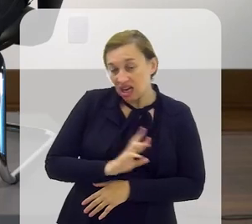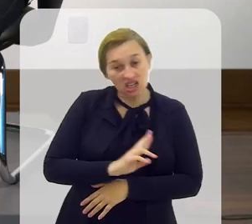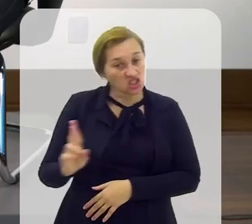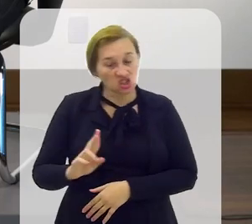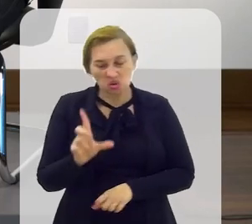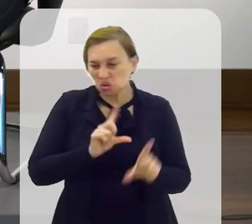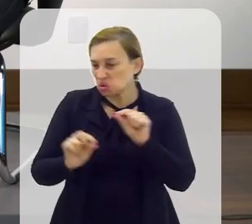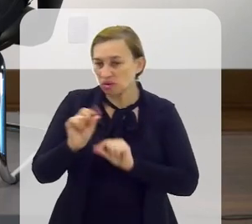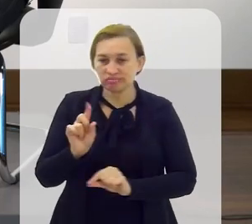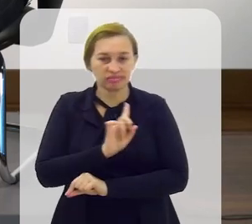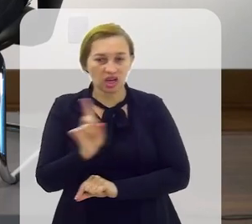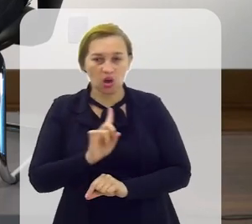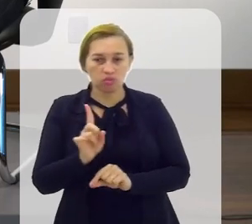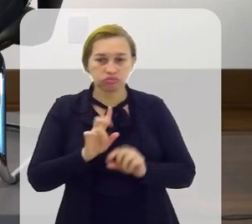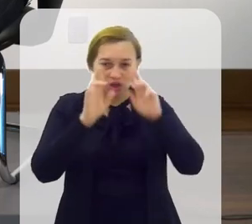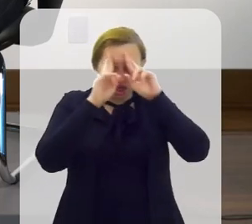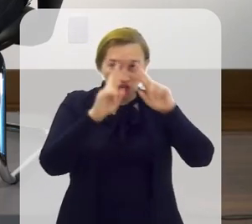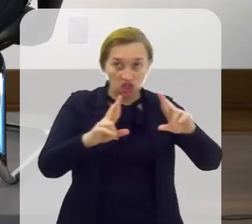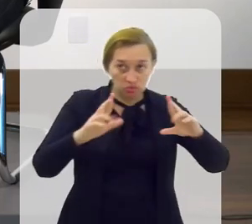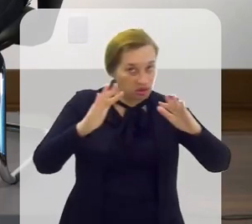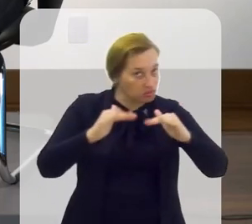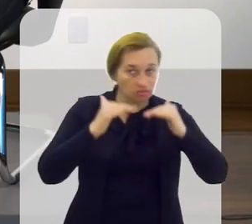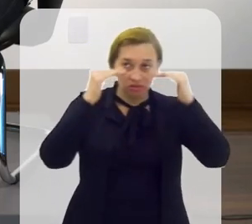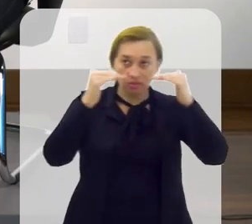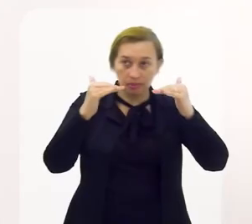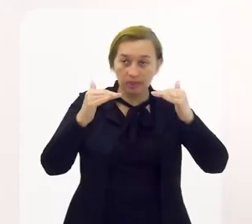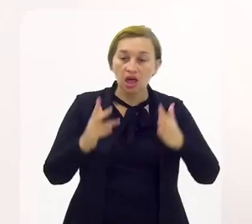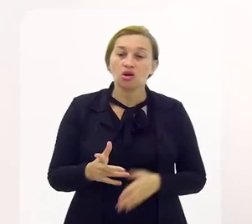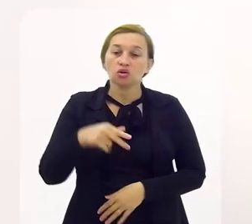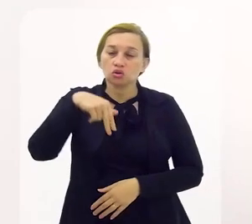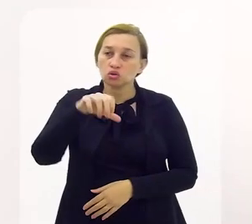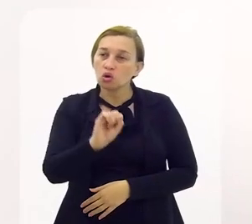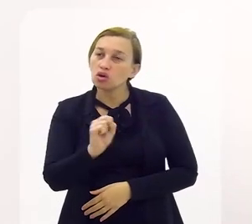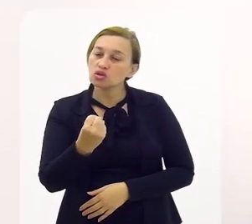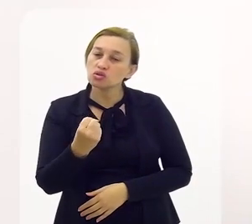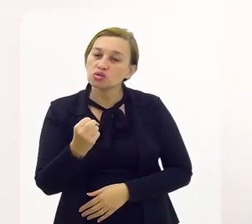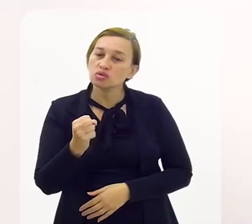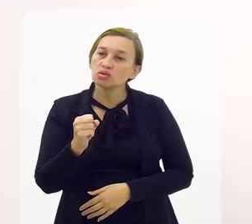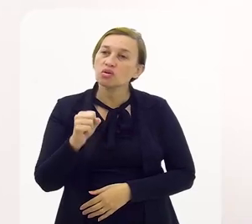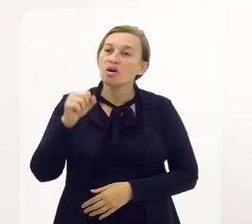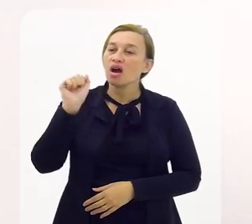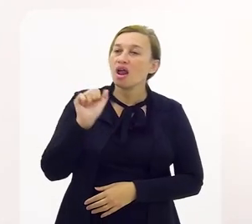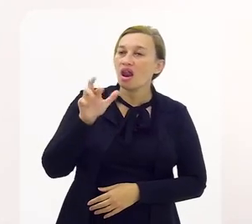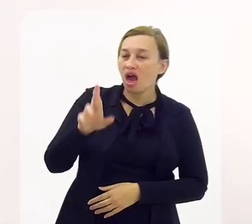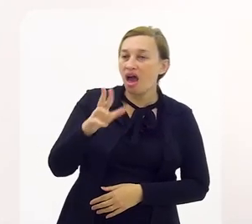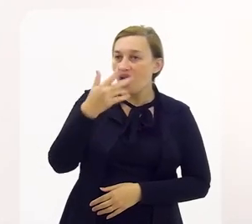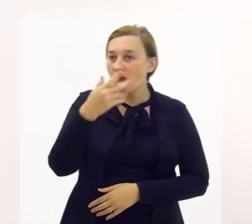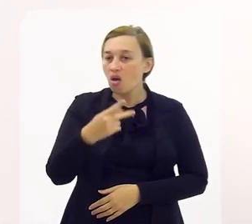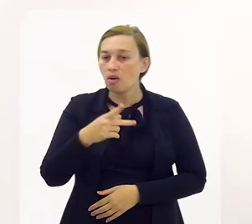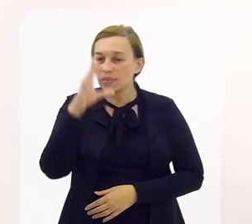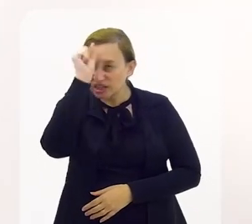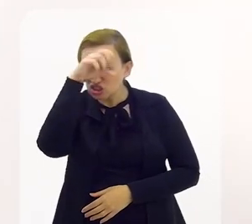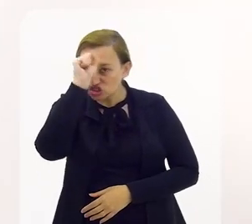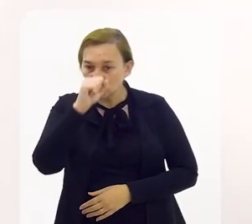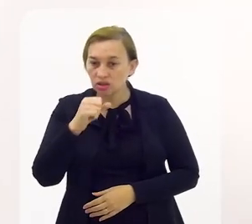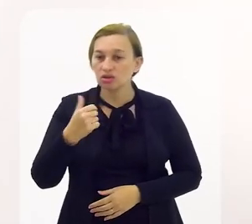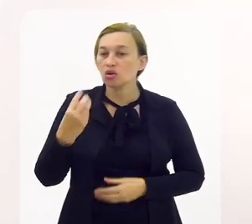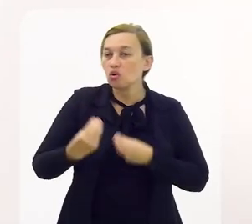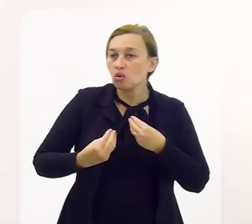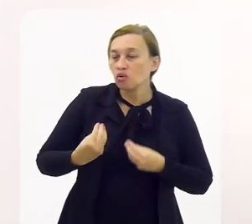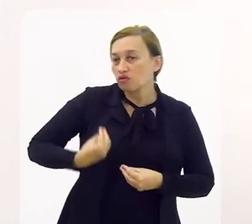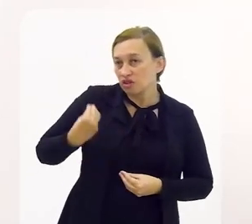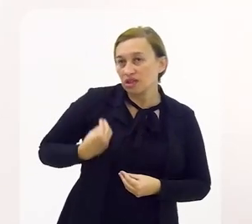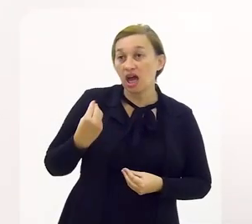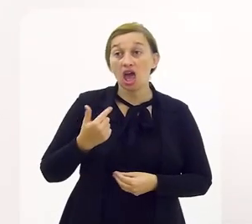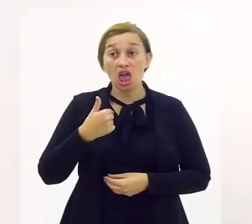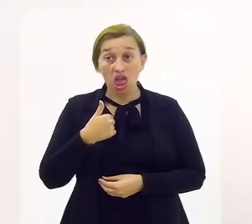trabalha com isso Entendi O nosso respeito vai além disso E no Nosso Lar eu aprendi para mim o que é mais importante hoje como vida